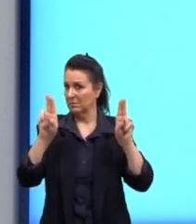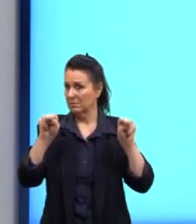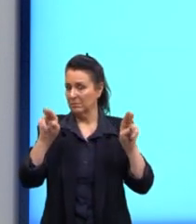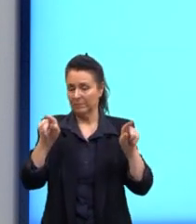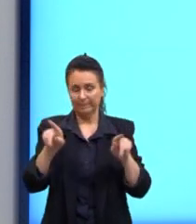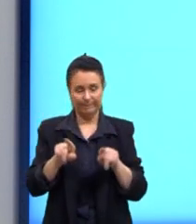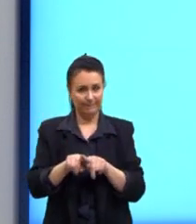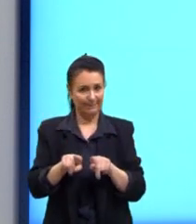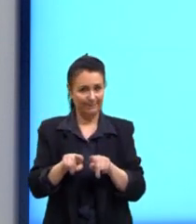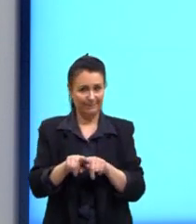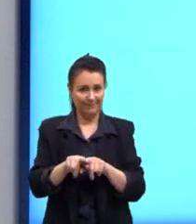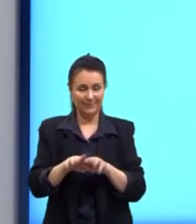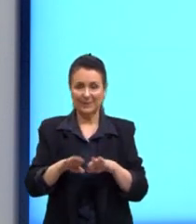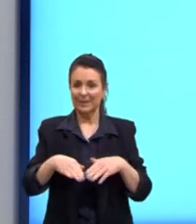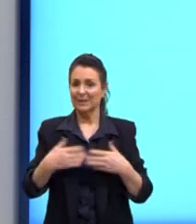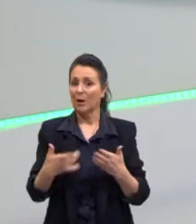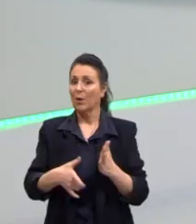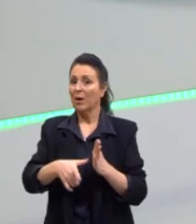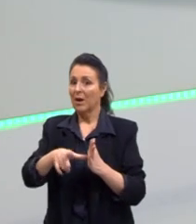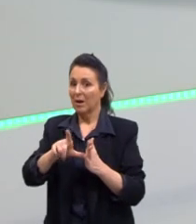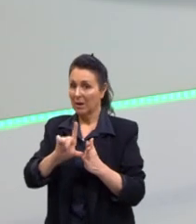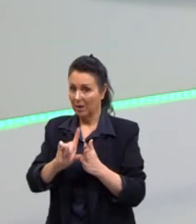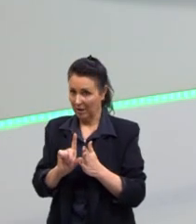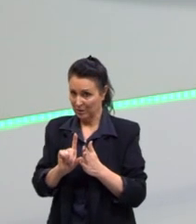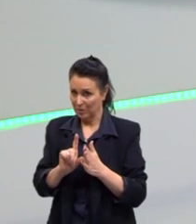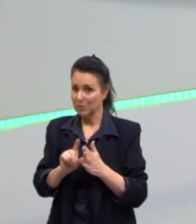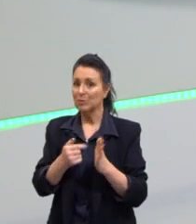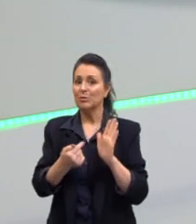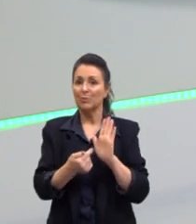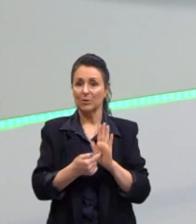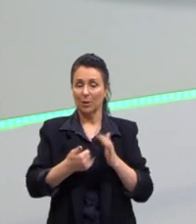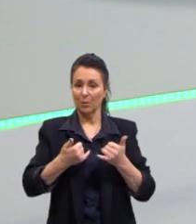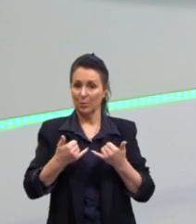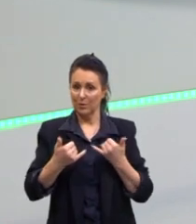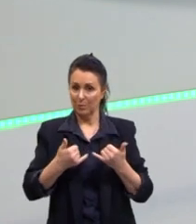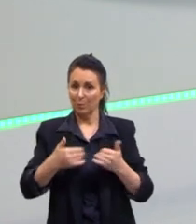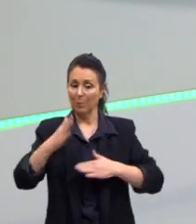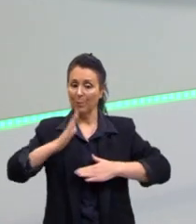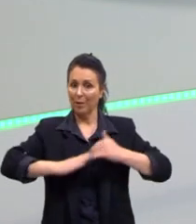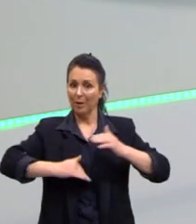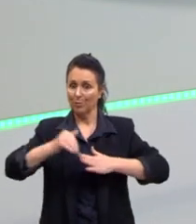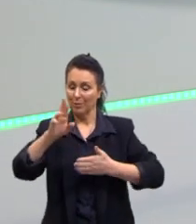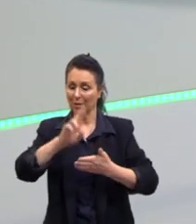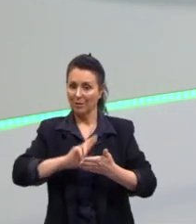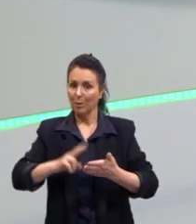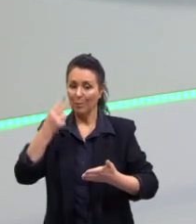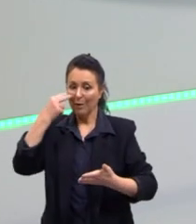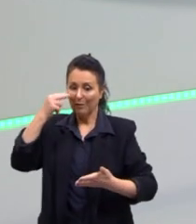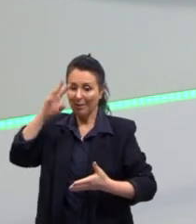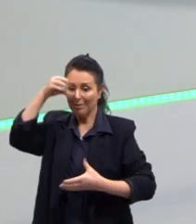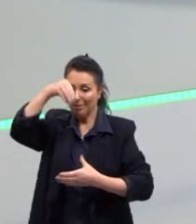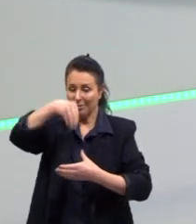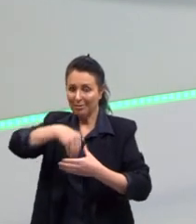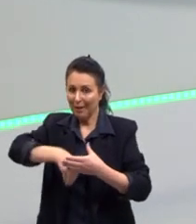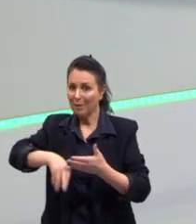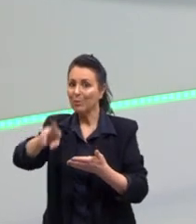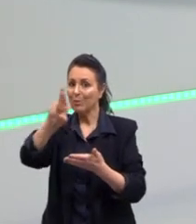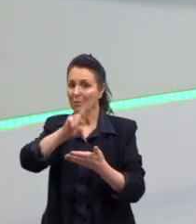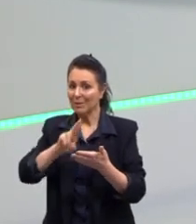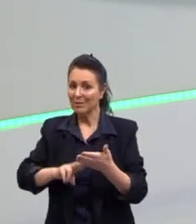Então, antes da gente partir lá para o exemplo prático da redação, para enxergar dentro da redação nota mil,